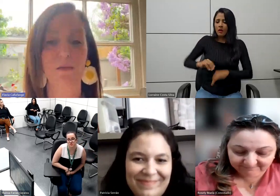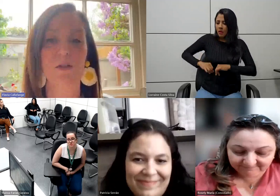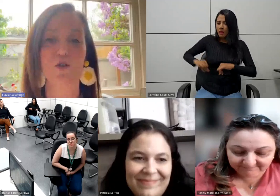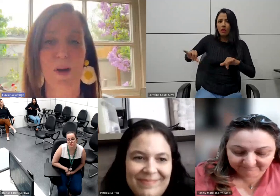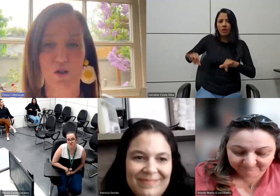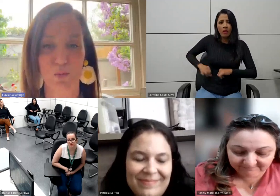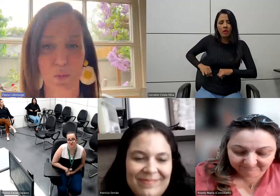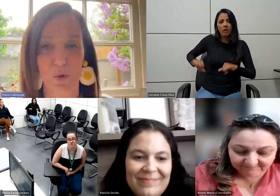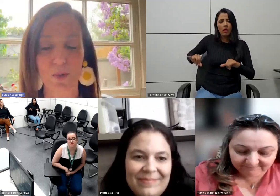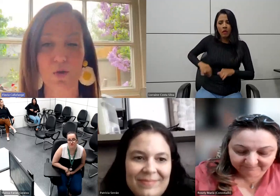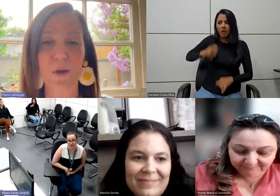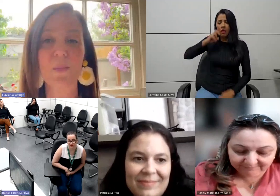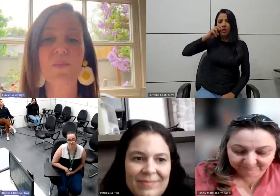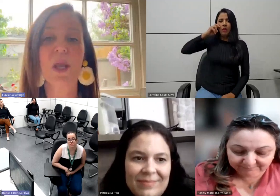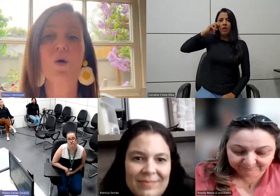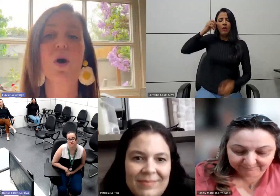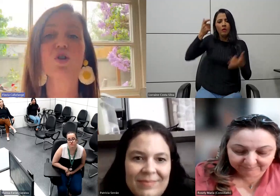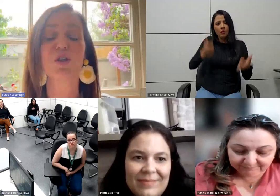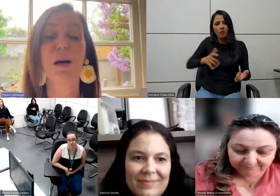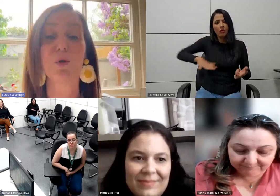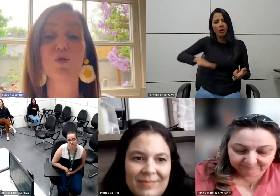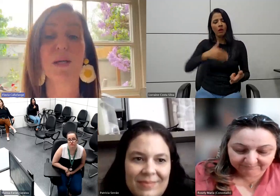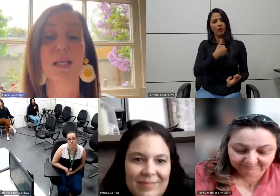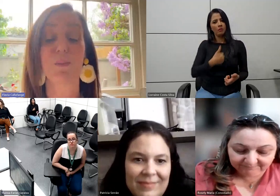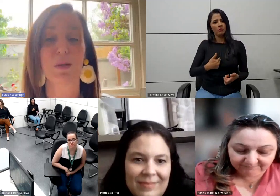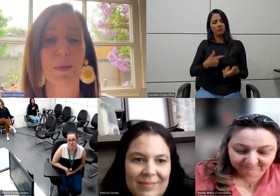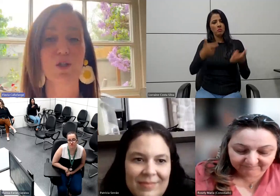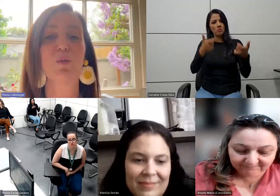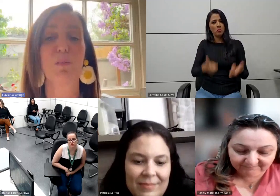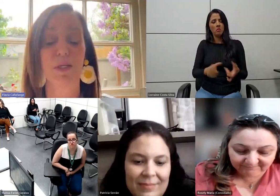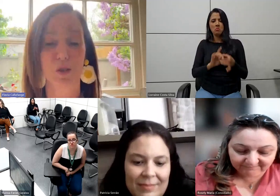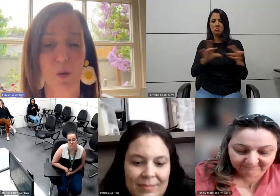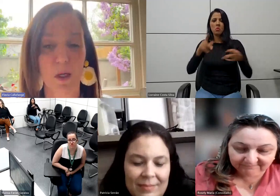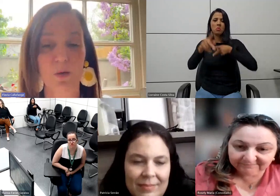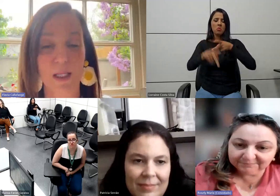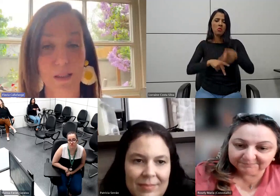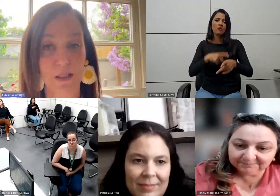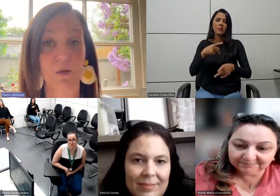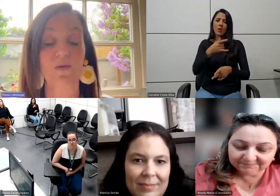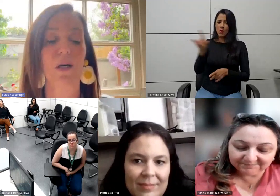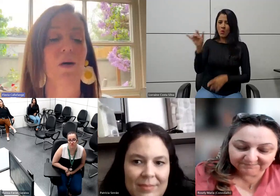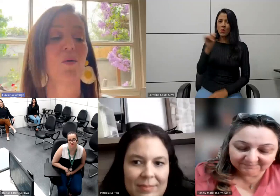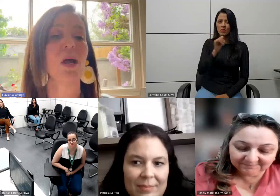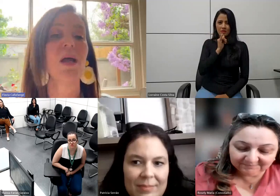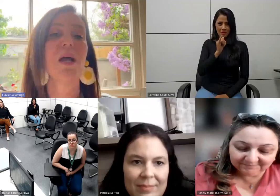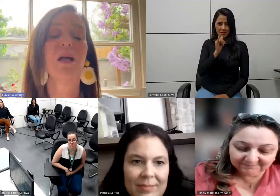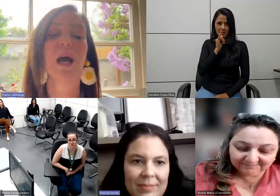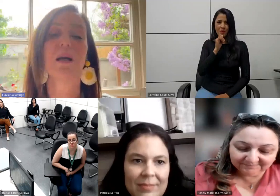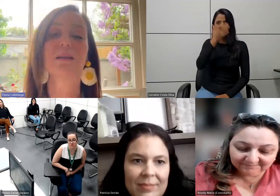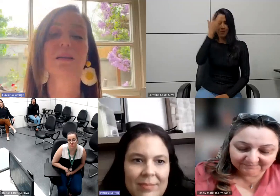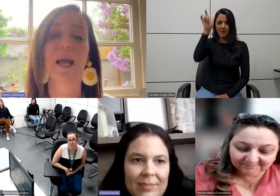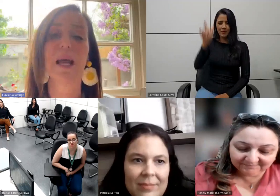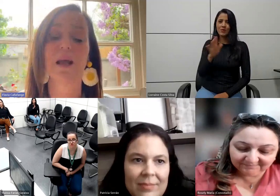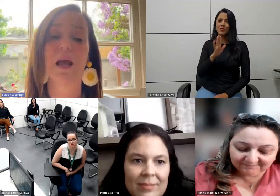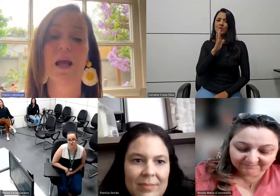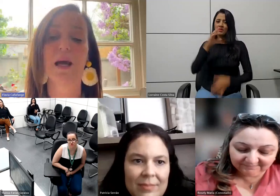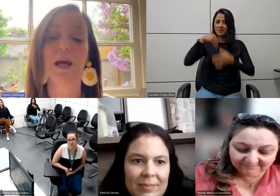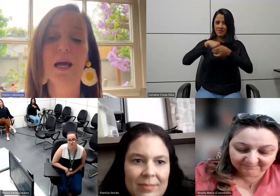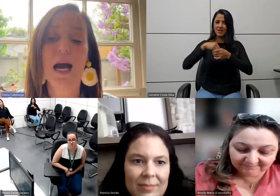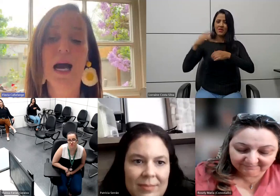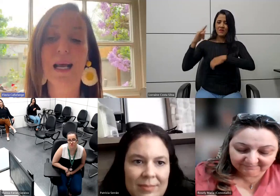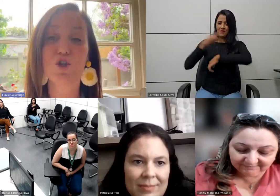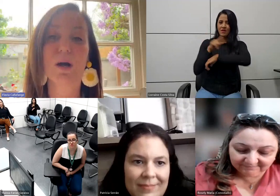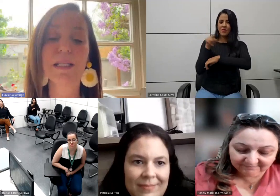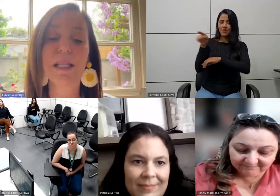constrangimentos em espaços públicos. Eu gosto de dar muito exemplo também de uma pessoa que eu conheci no avião que ela tem